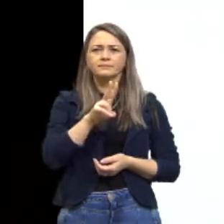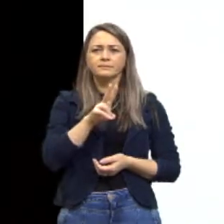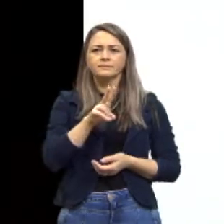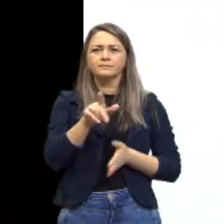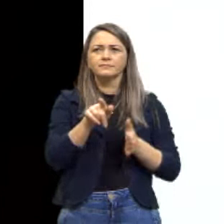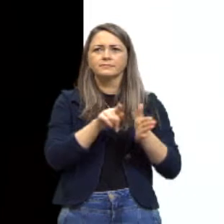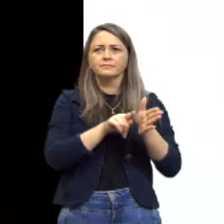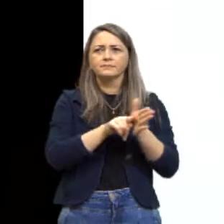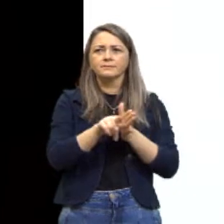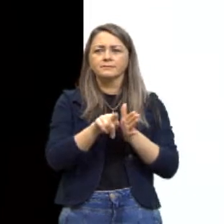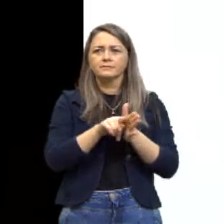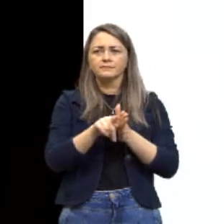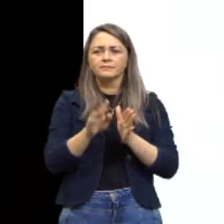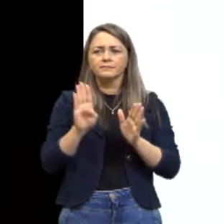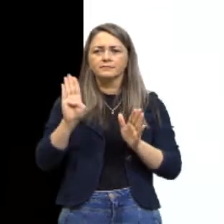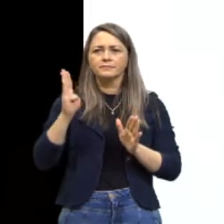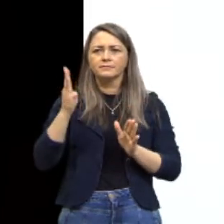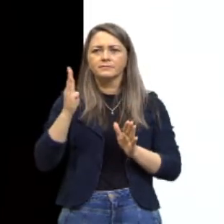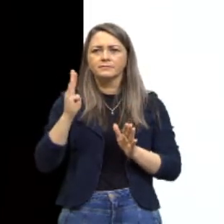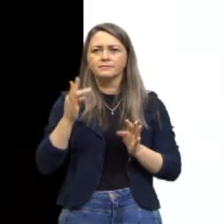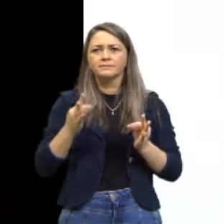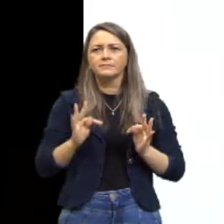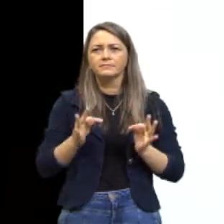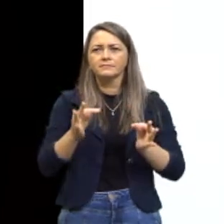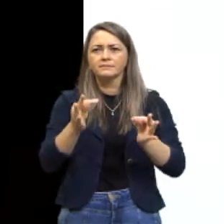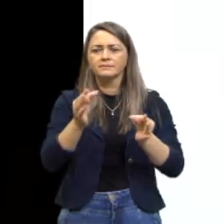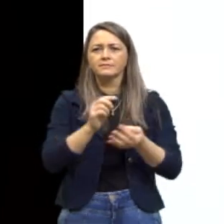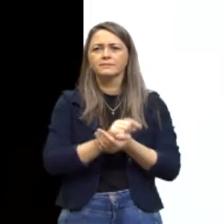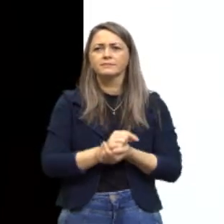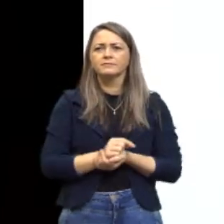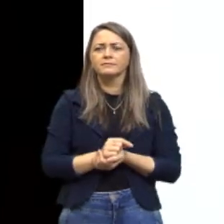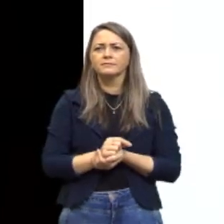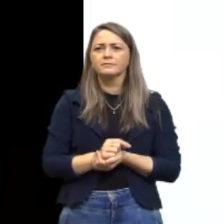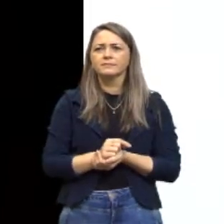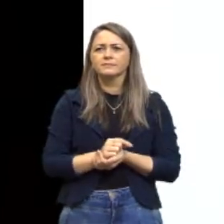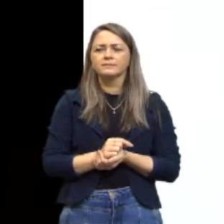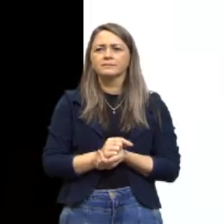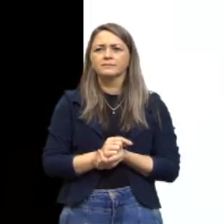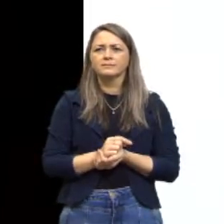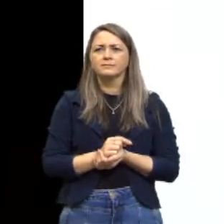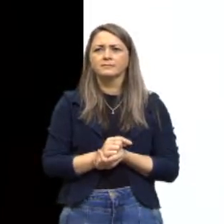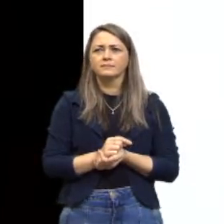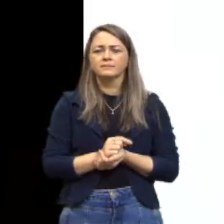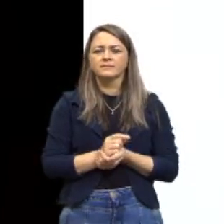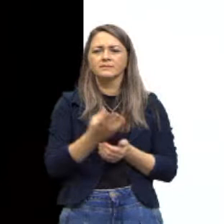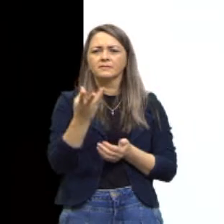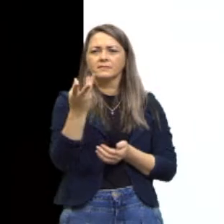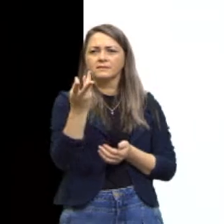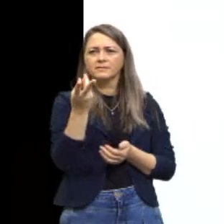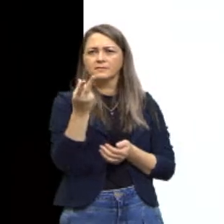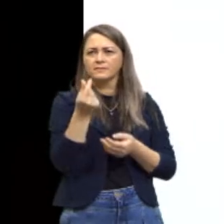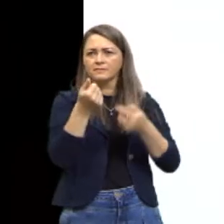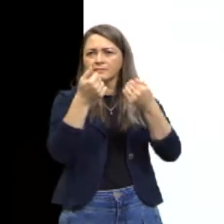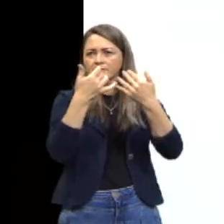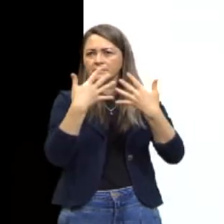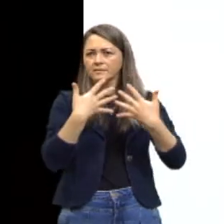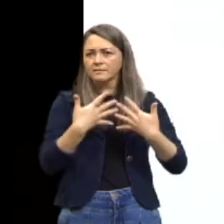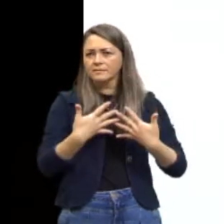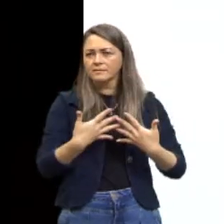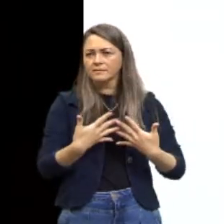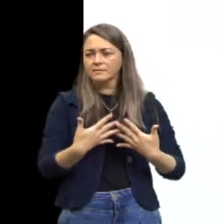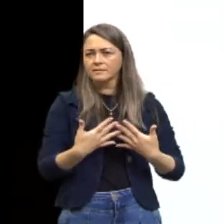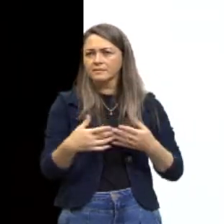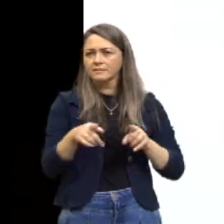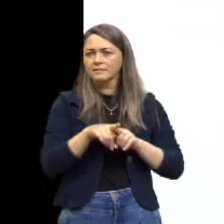questões de biotecnologia e nós vamos contar e explicar também um pouco dessa